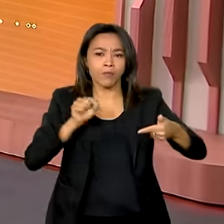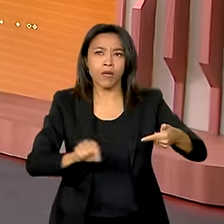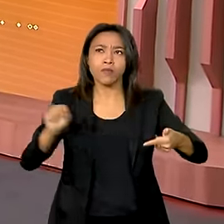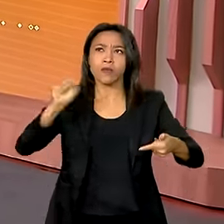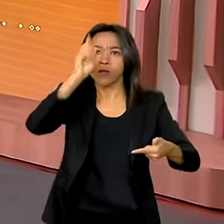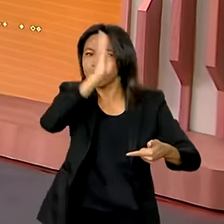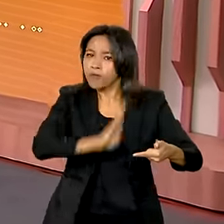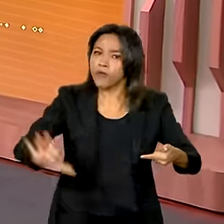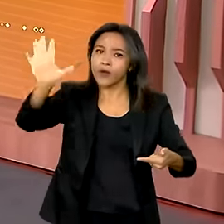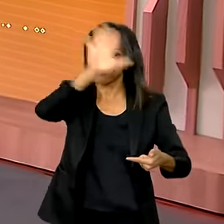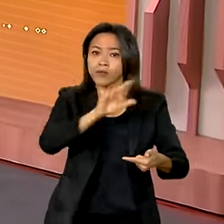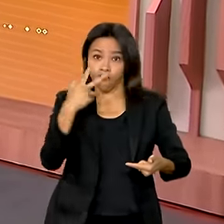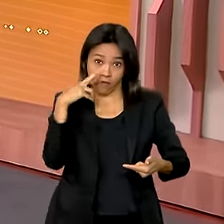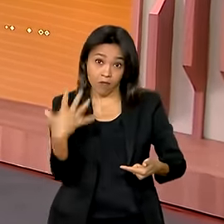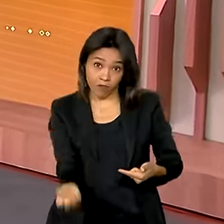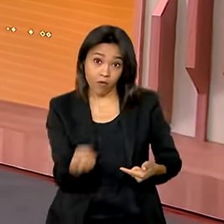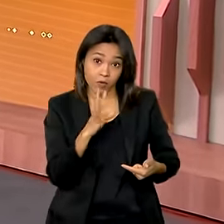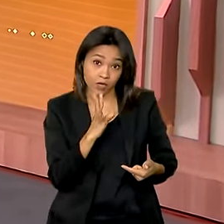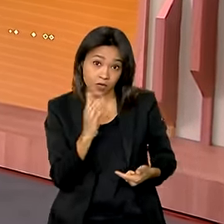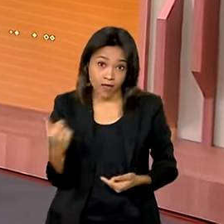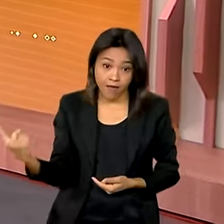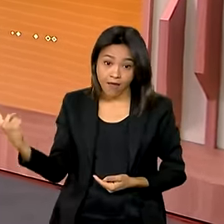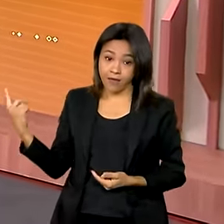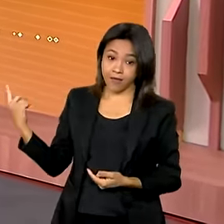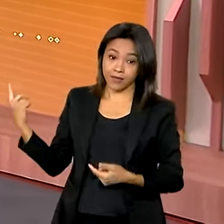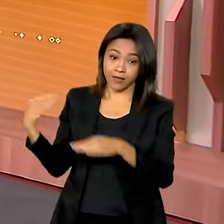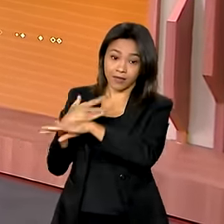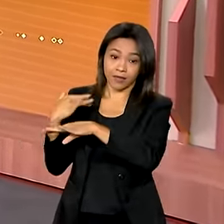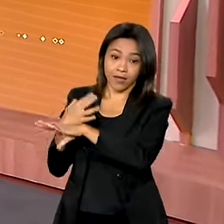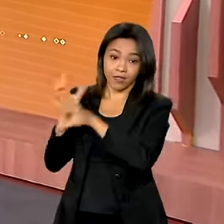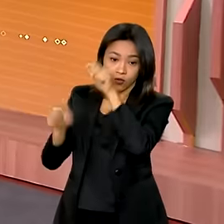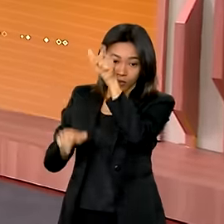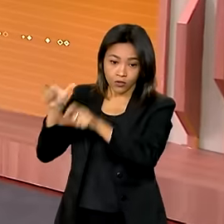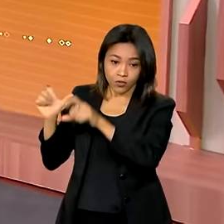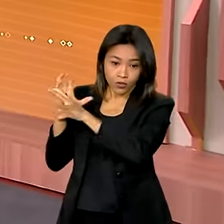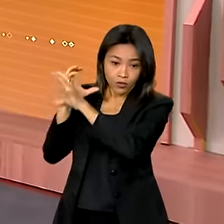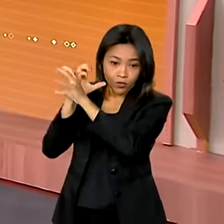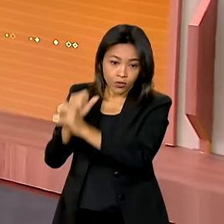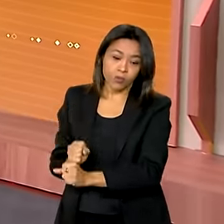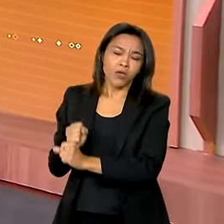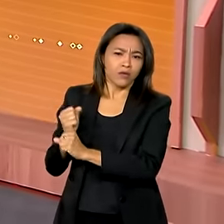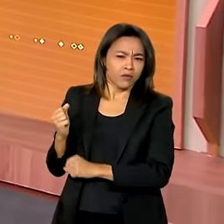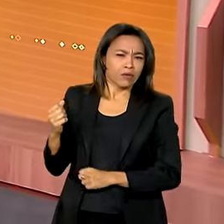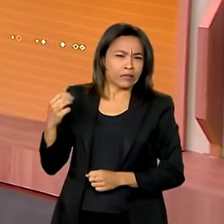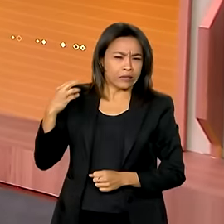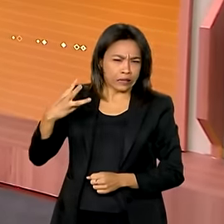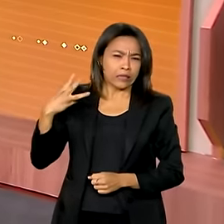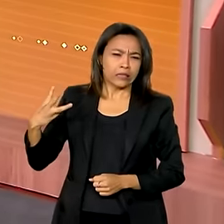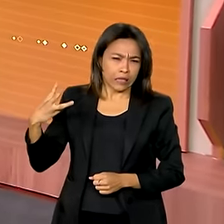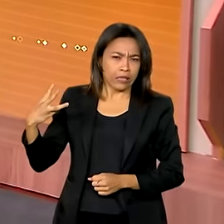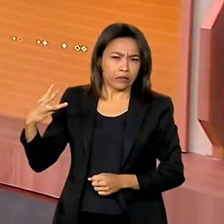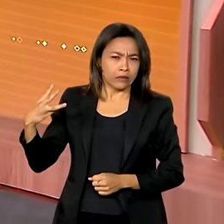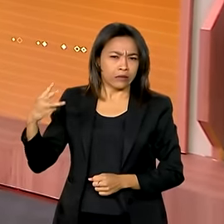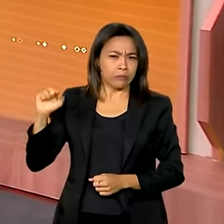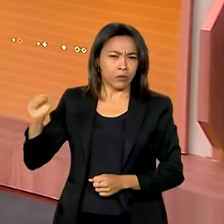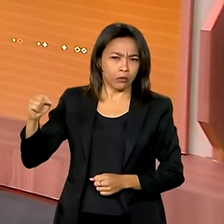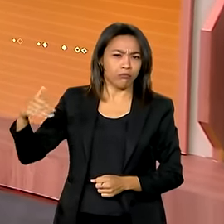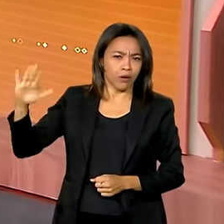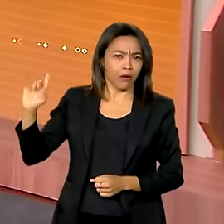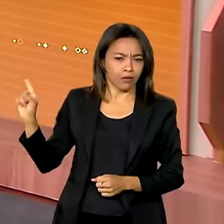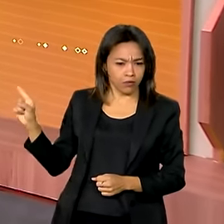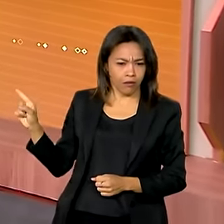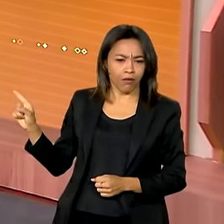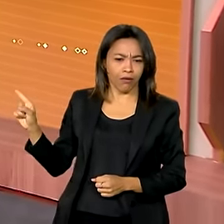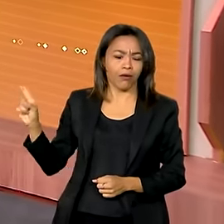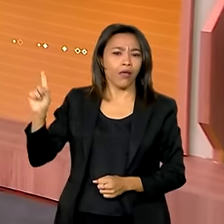cidade, que é localizada no Vale do Paraíba, tem uma população de pouco mais de 33 mil habitantes,